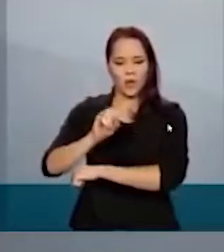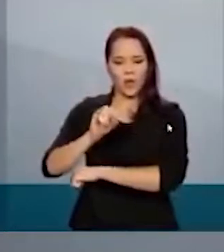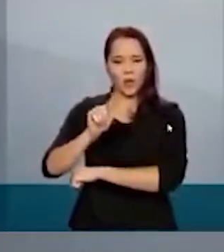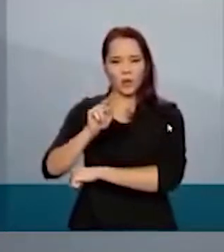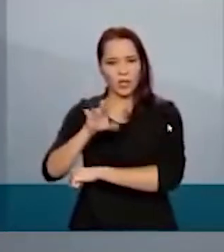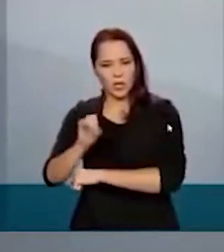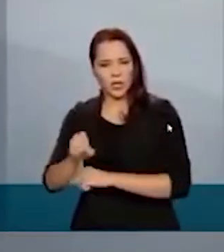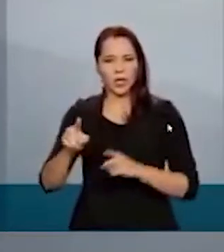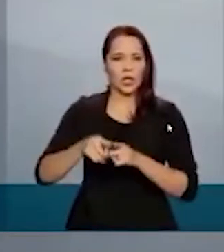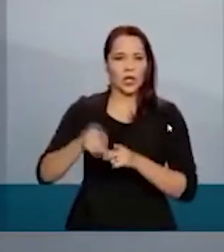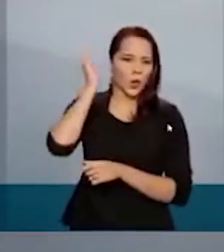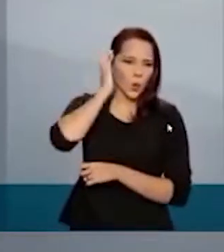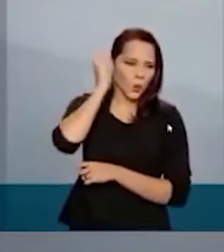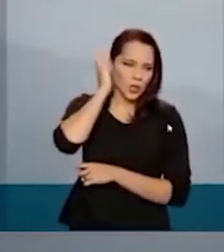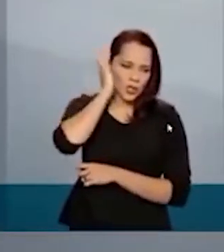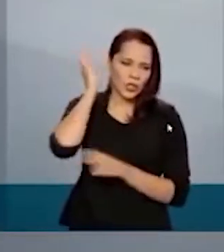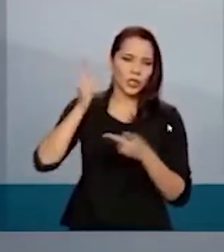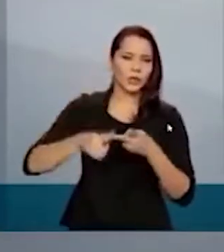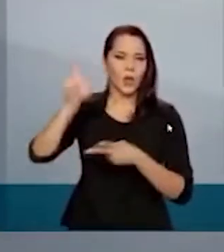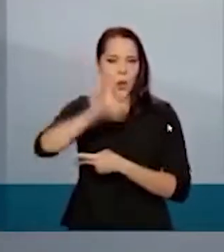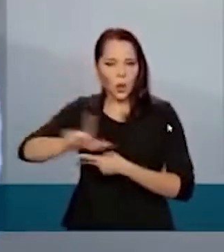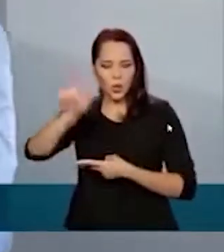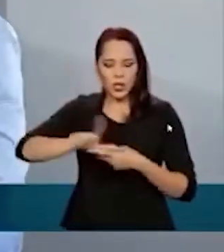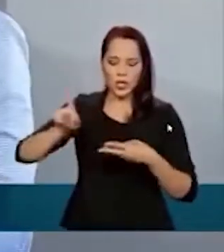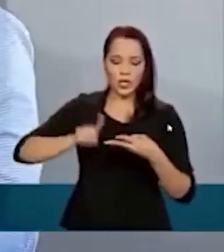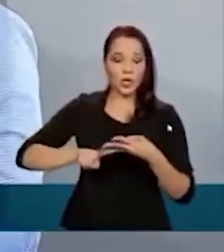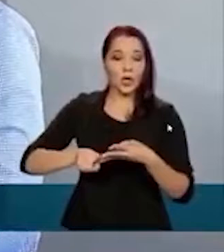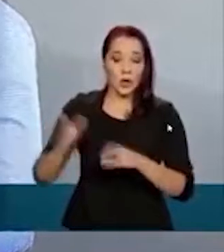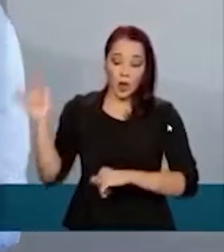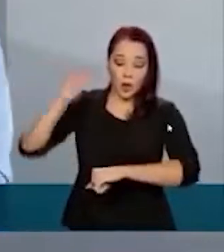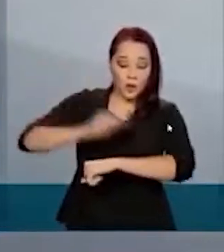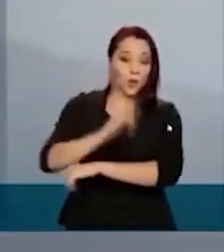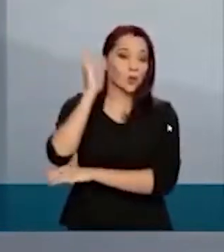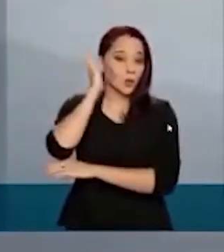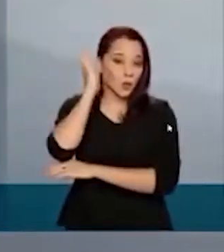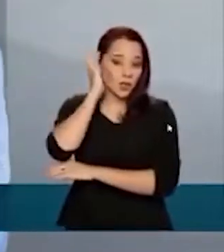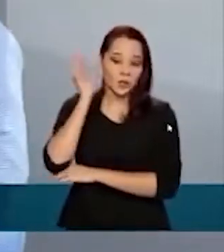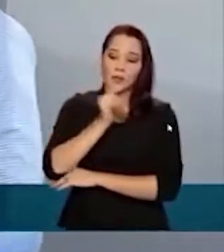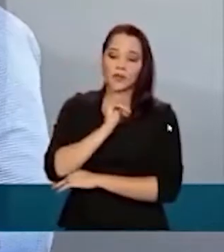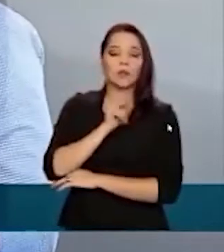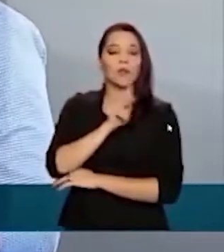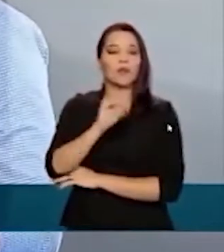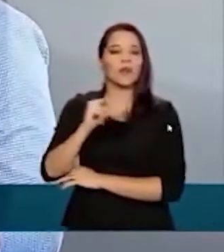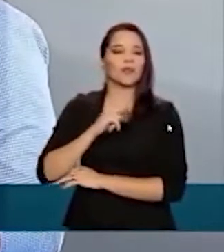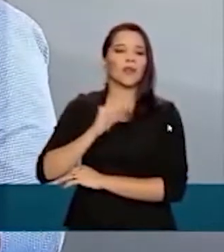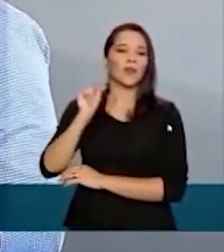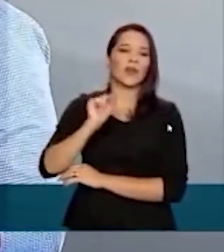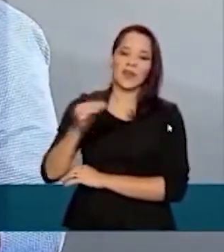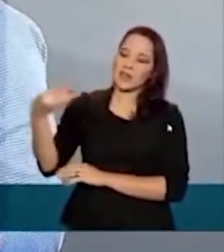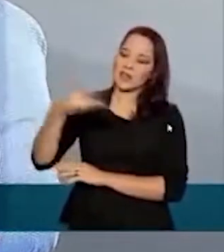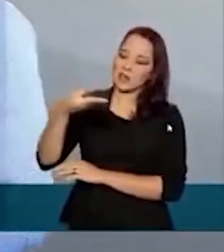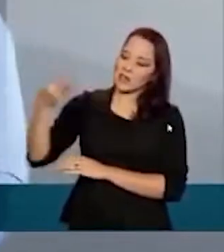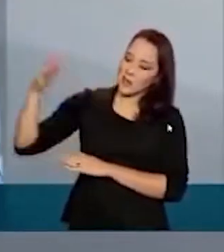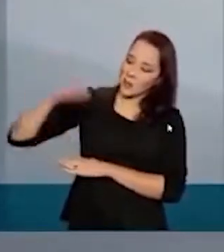de Curitiba, para iniciativa privada. O aeroporto de Curitiba, por exemplo, que vai ganhar a tão sonhada terceira pista,